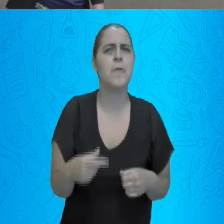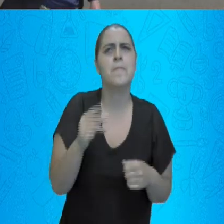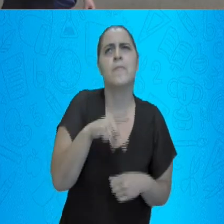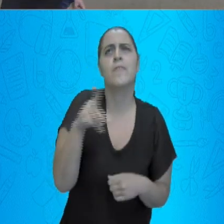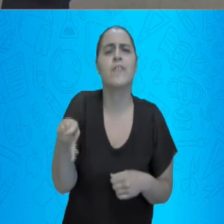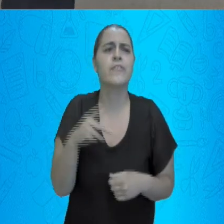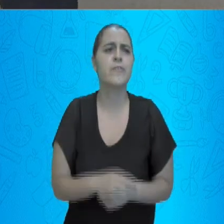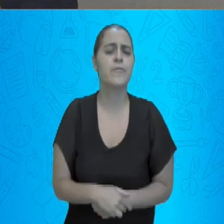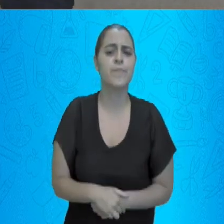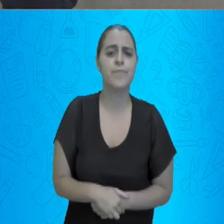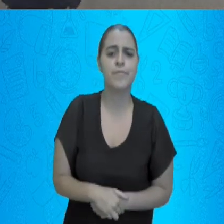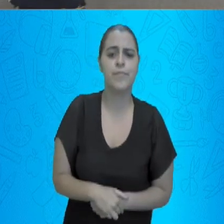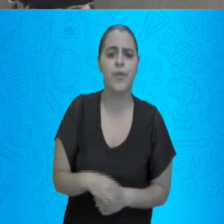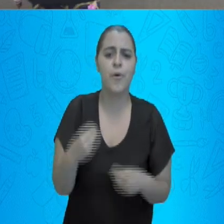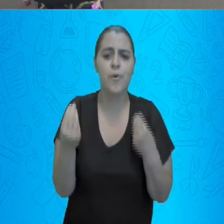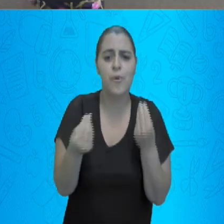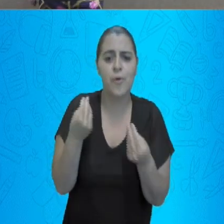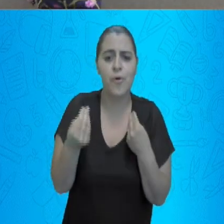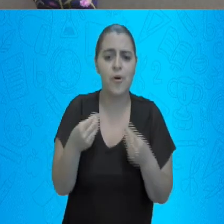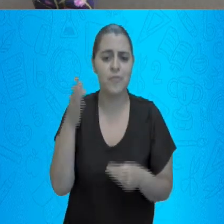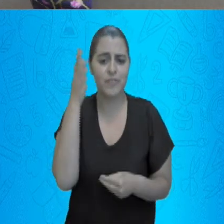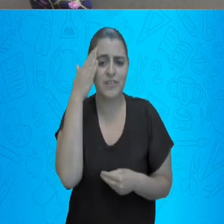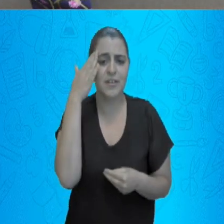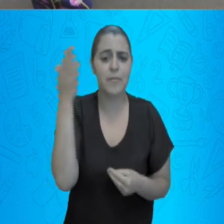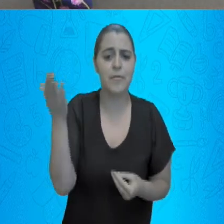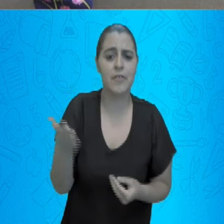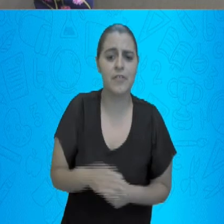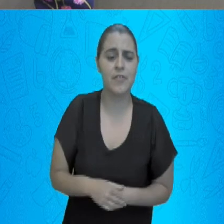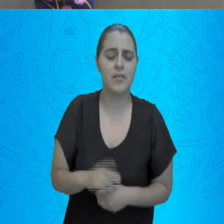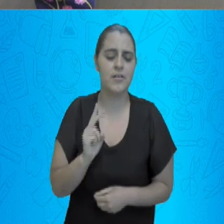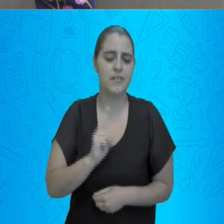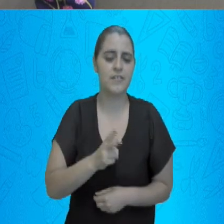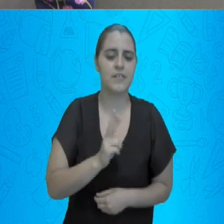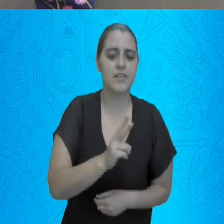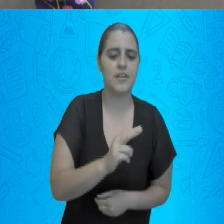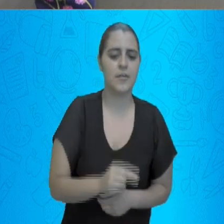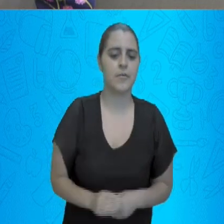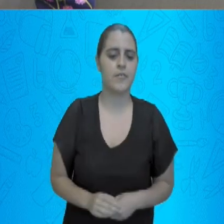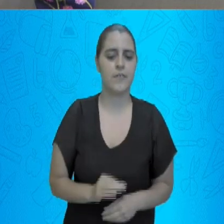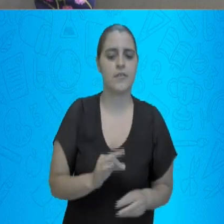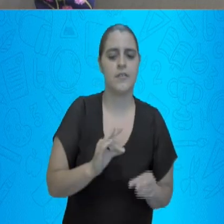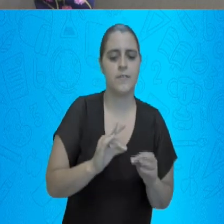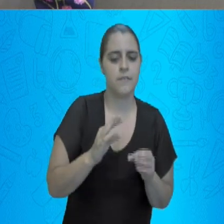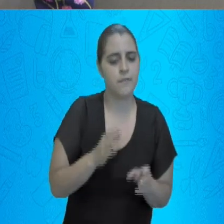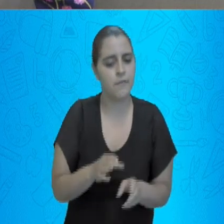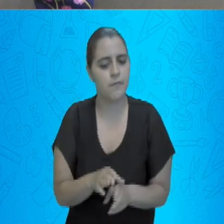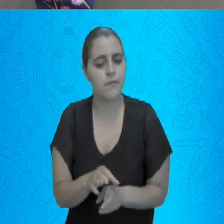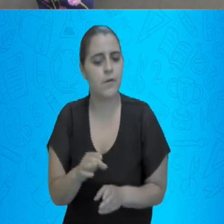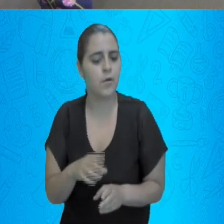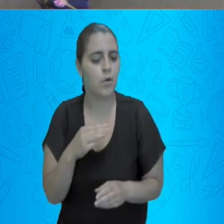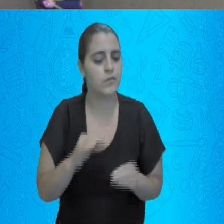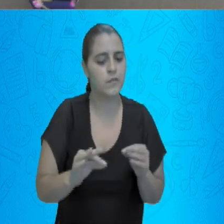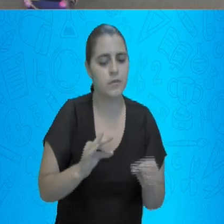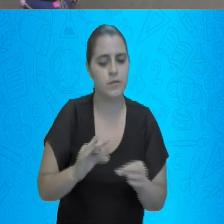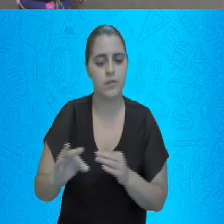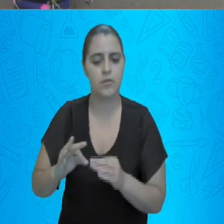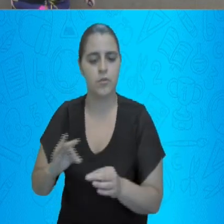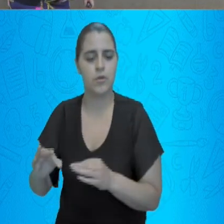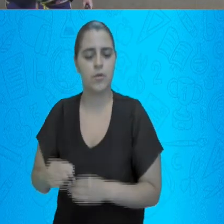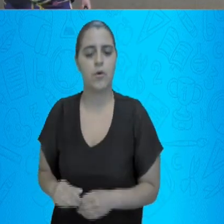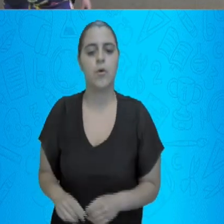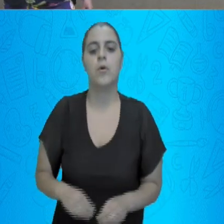professora, como é que eu vou saber? Sempre você vai seguir as devidas ordens.